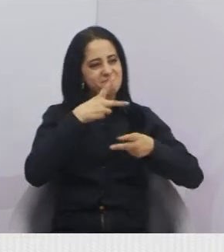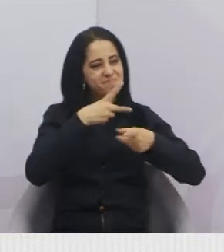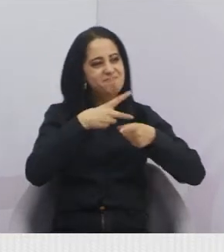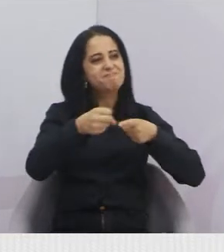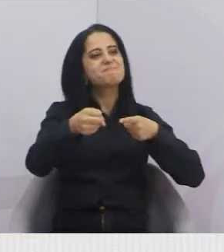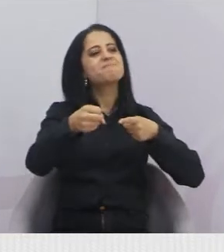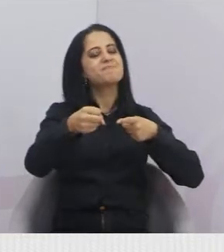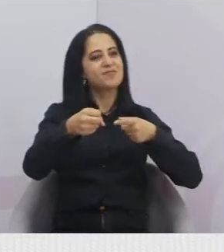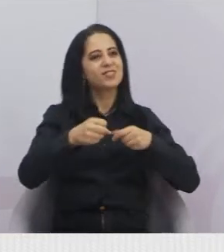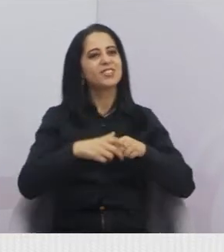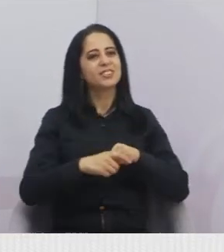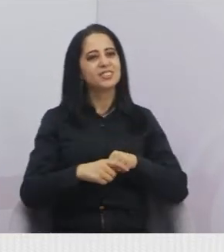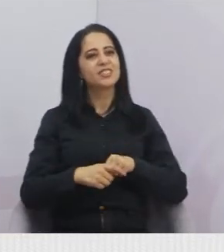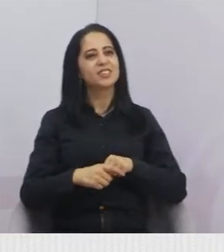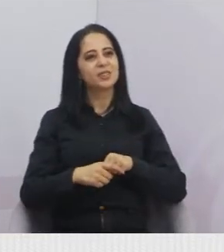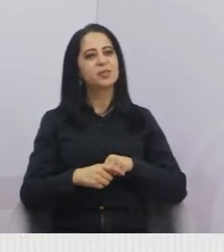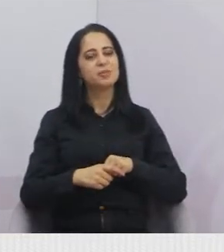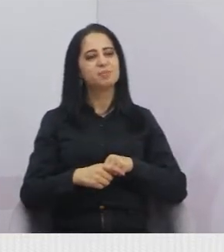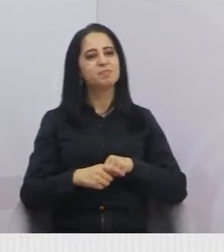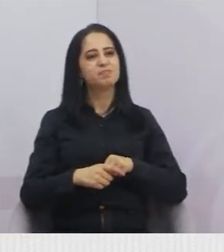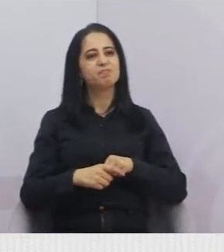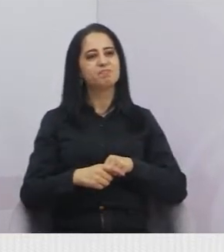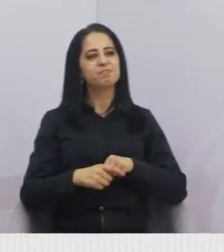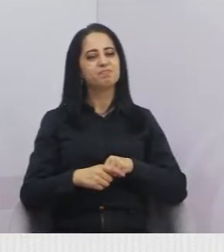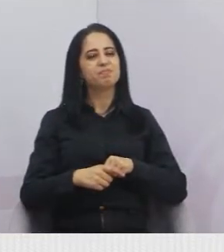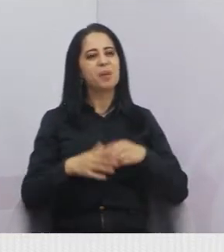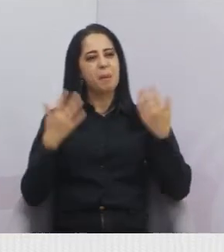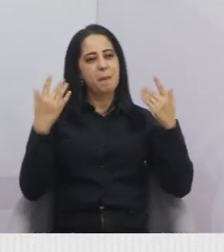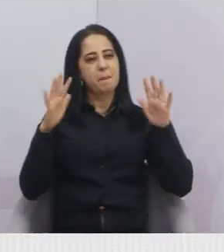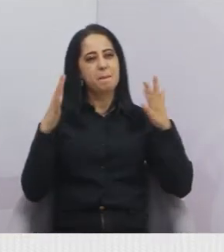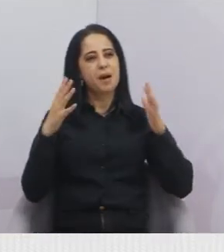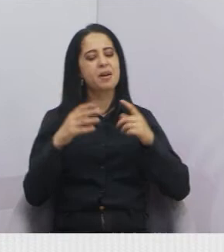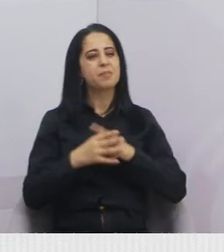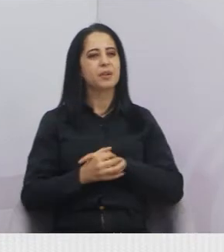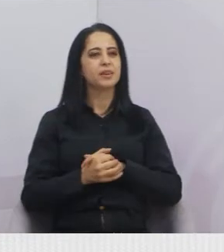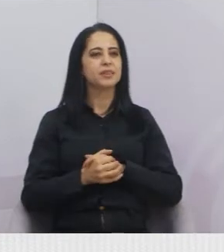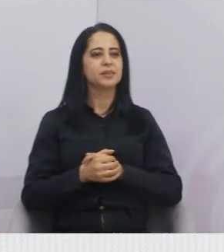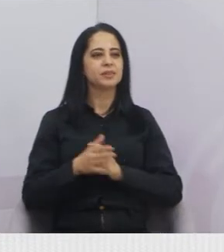ao Dud também que enxergou, teve essa visão aí, viu, Dud? Parabéns aí, viu?